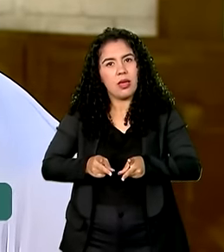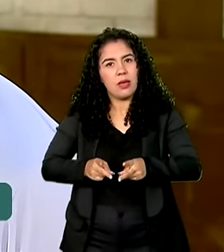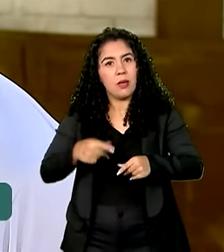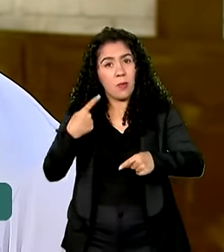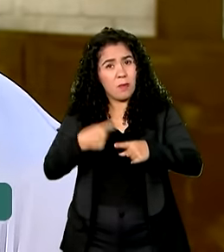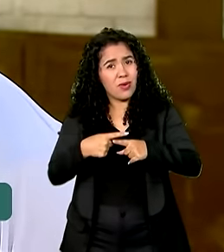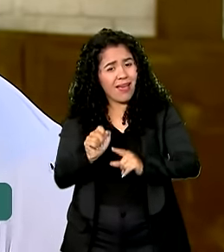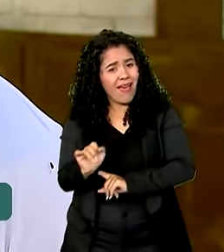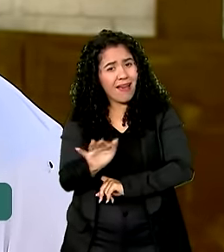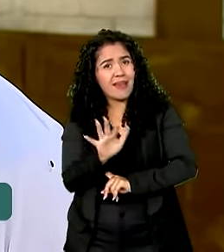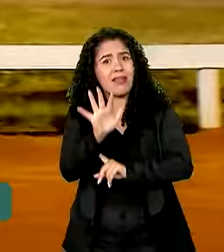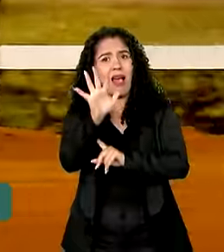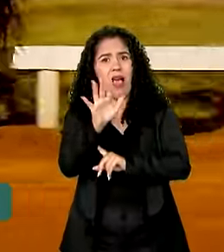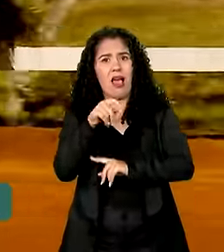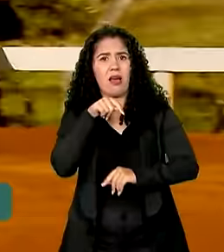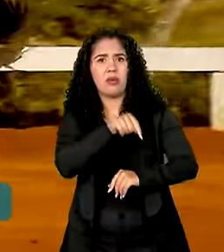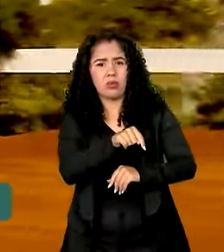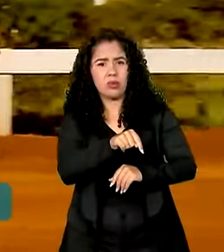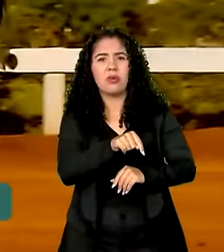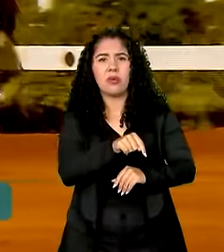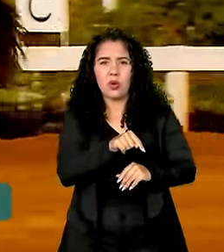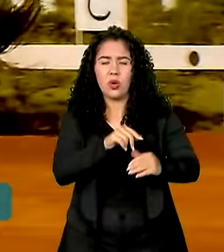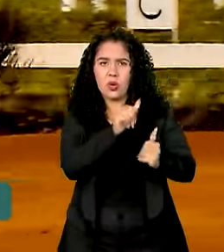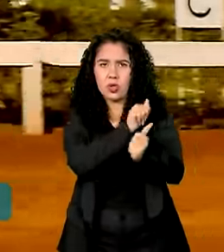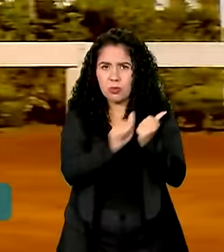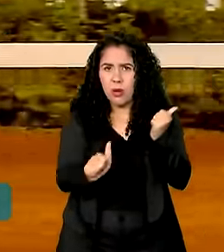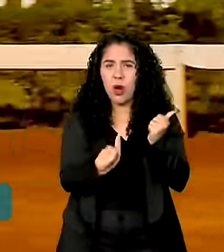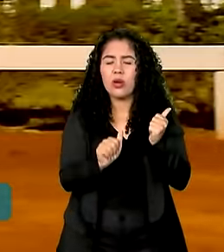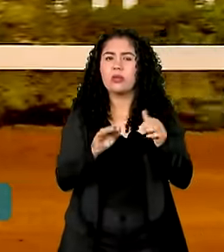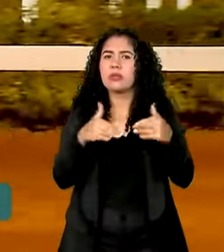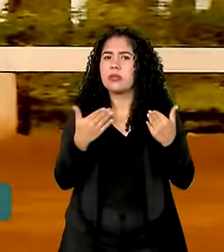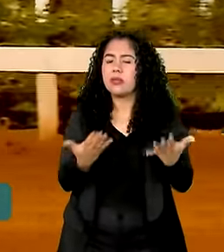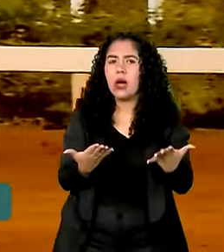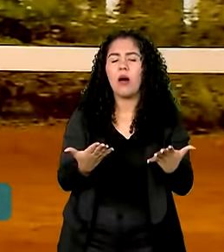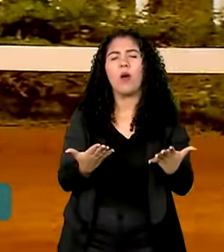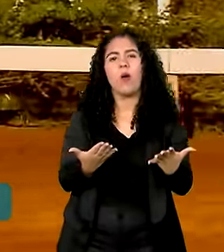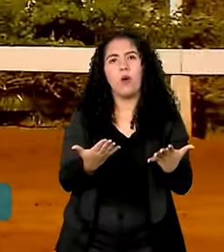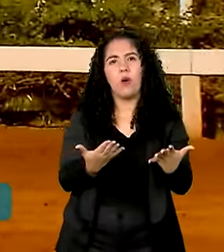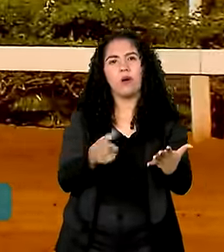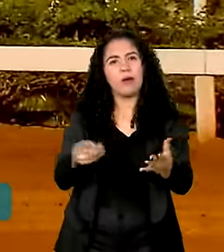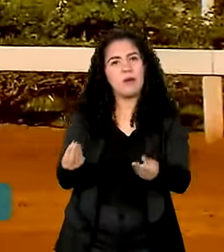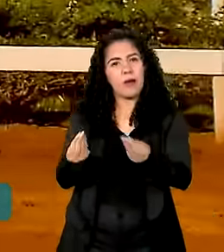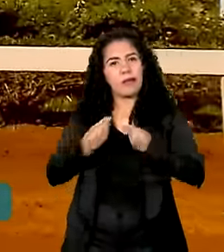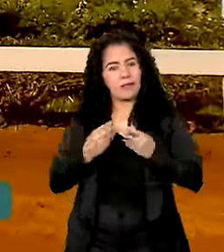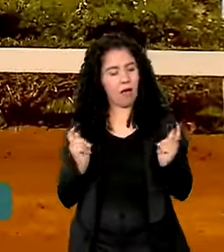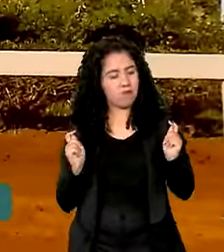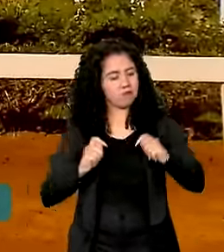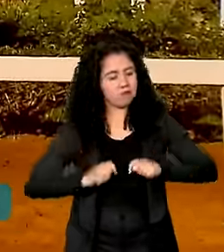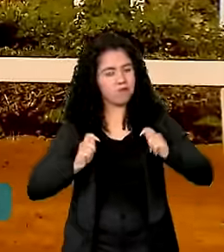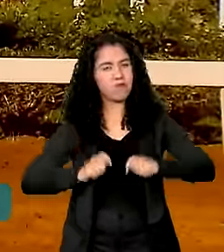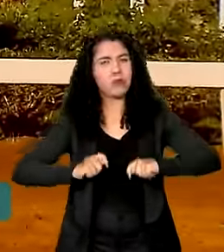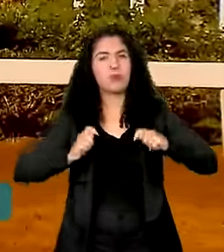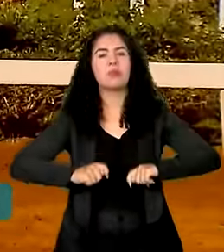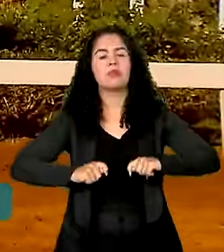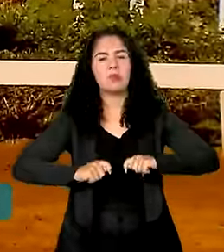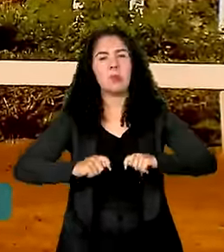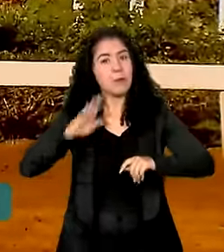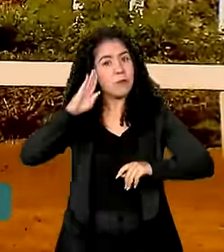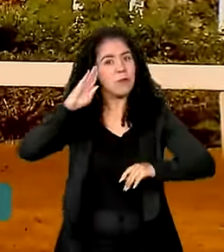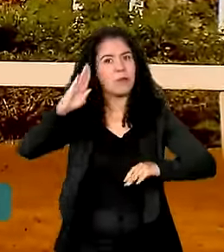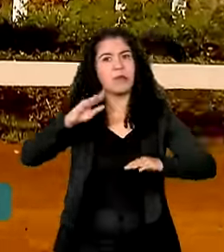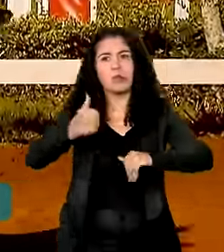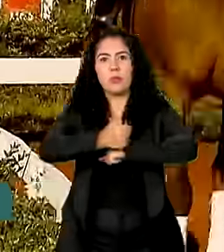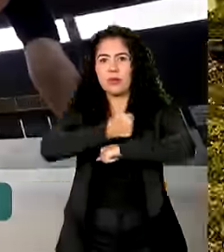cara, né, no esporte de alto rendimento. Isso aí vai dar mais condições para os atletas que estão